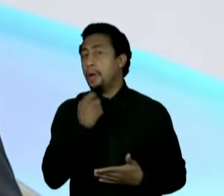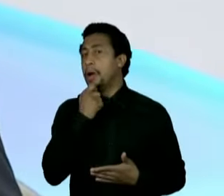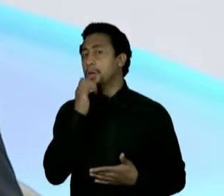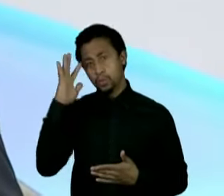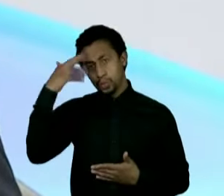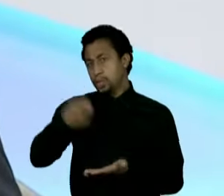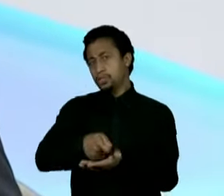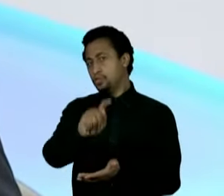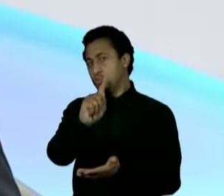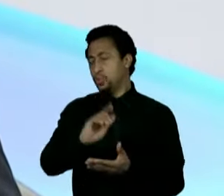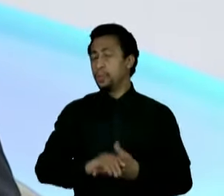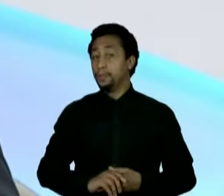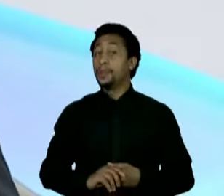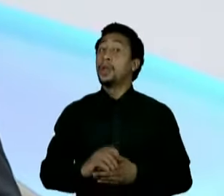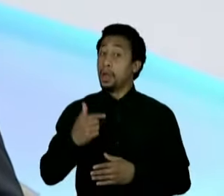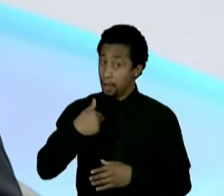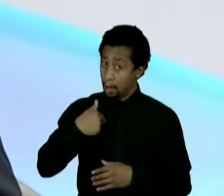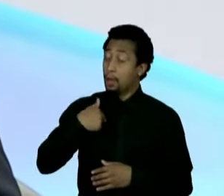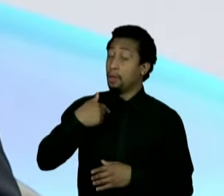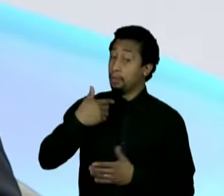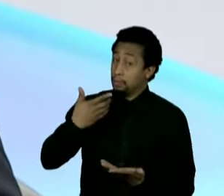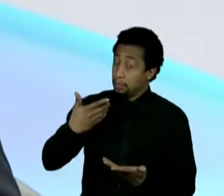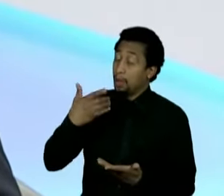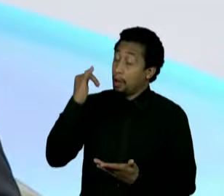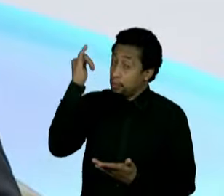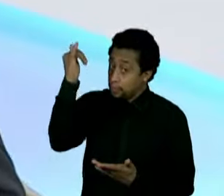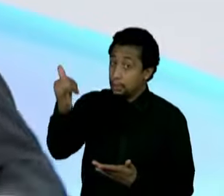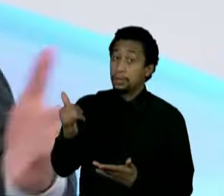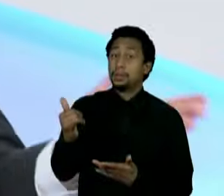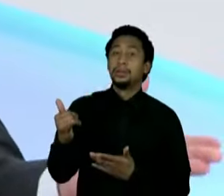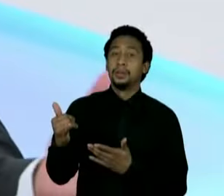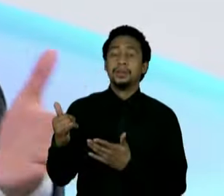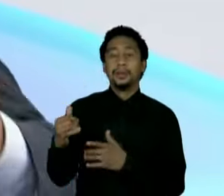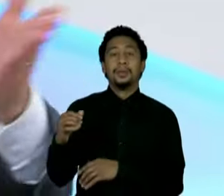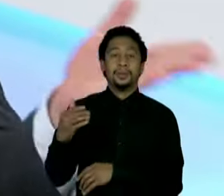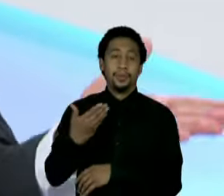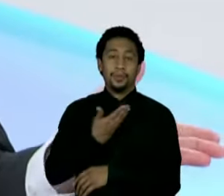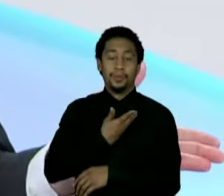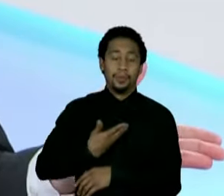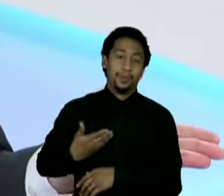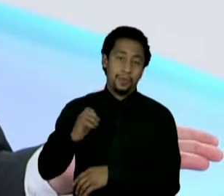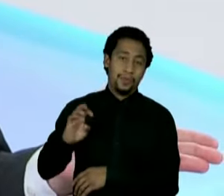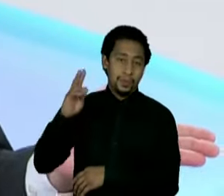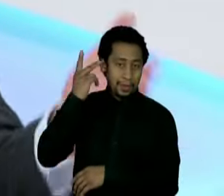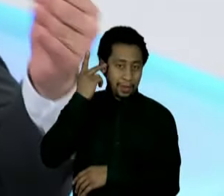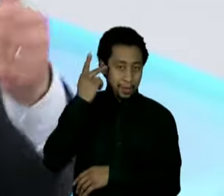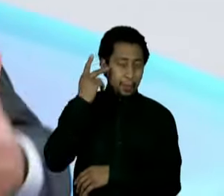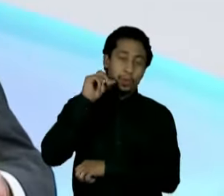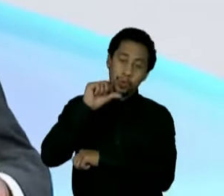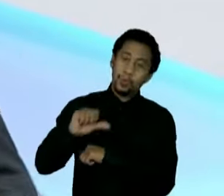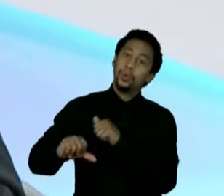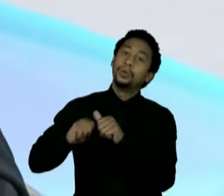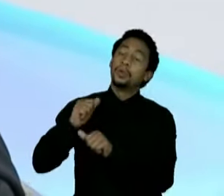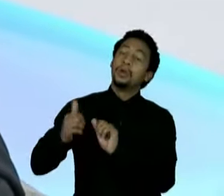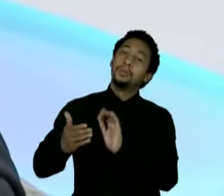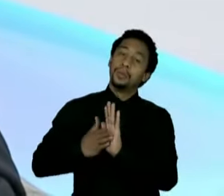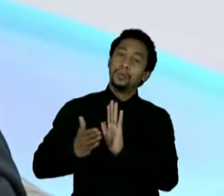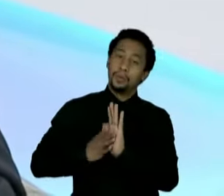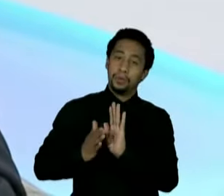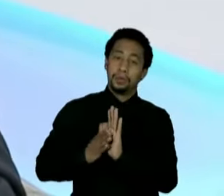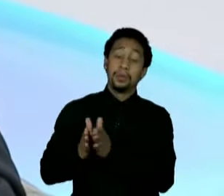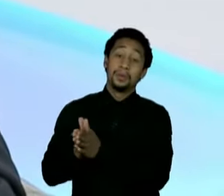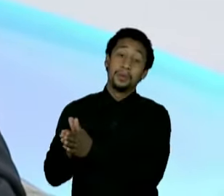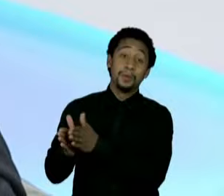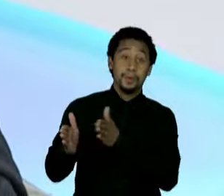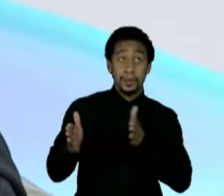suspendesse a cobrança da questão da dívida de São Paulo, como já fez isso em duas ou três oportunidades diferentes, inclusive uma durante o governo